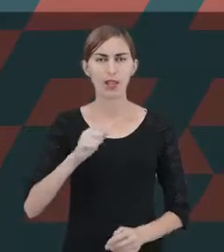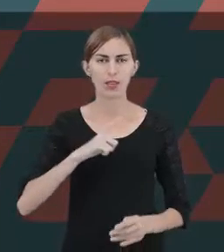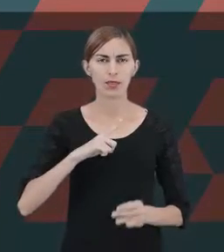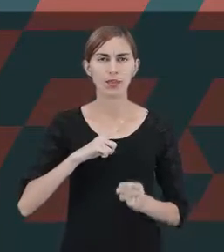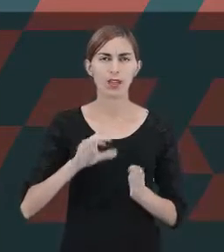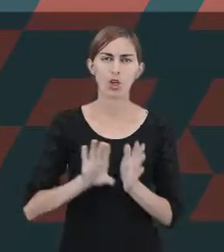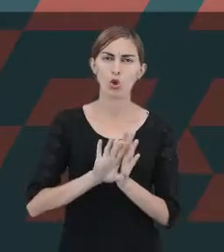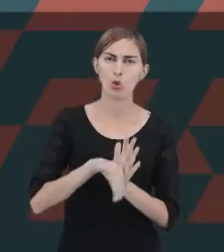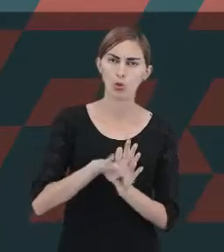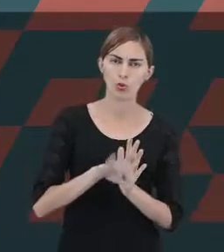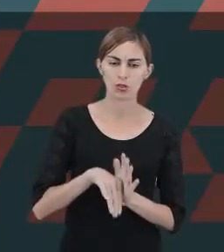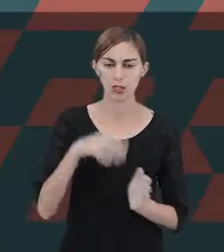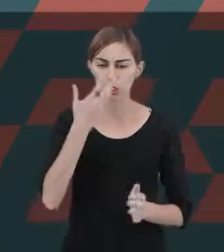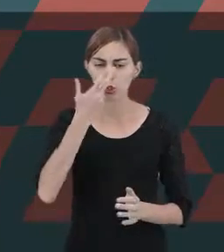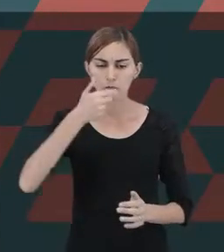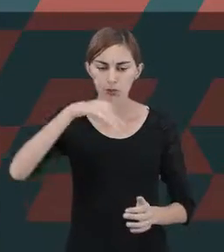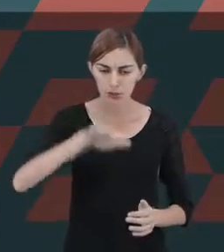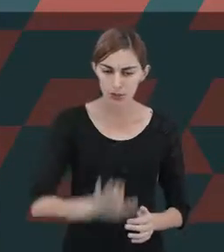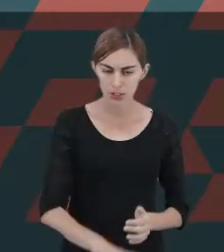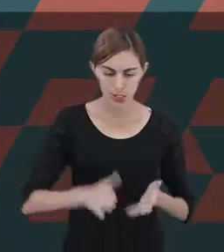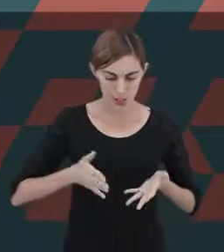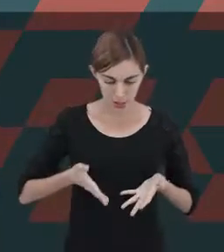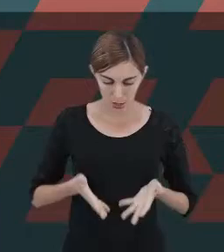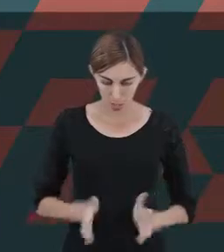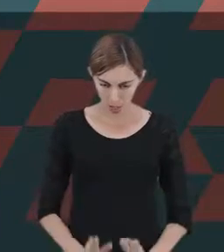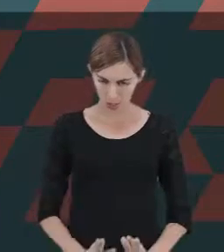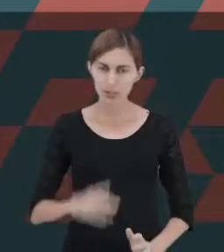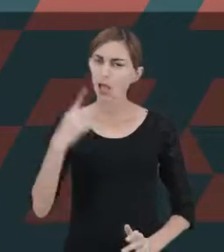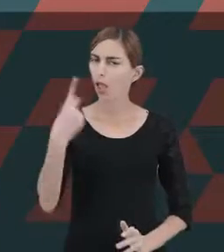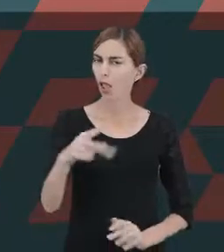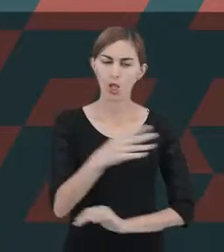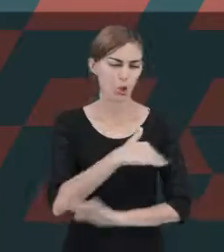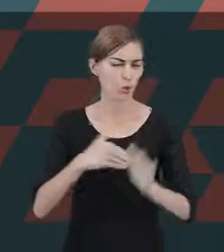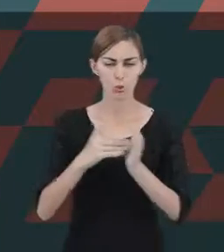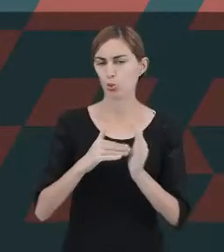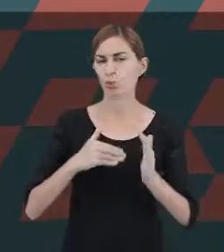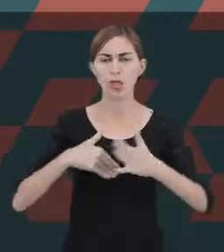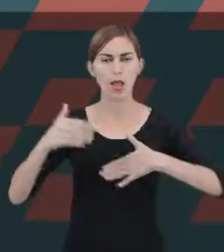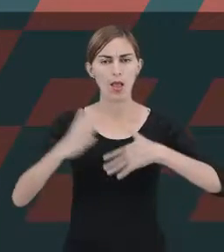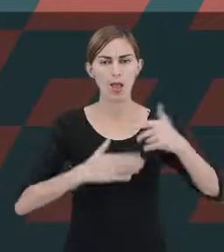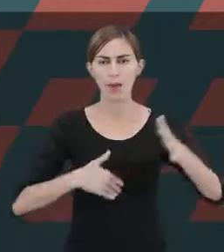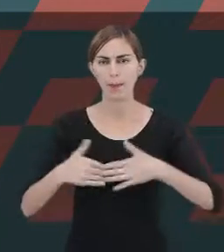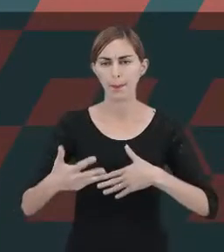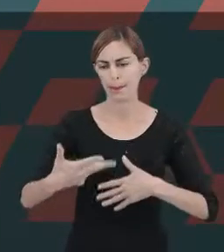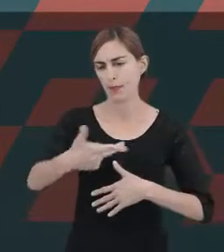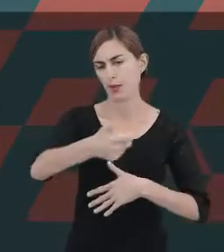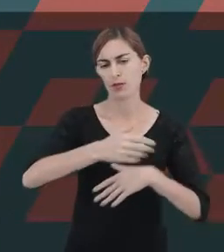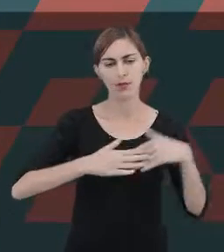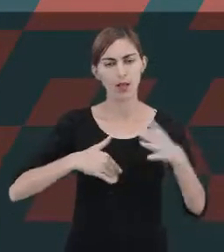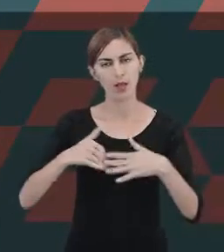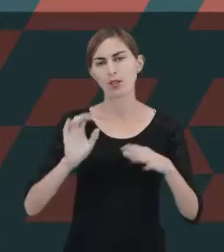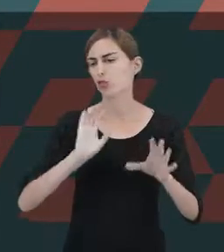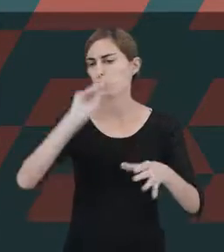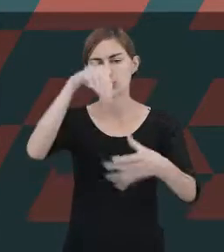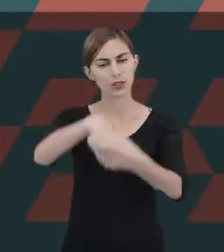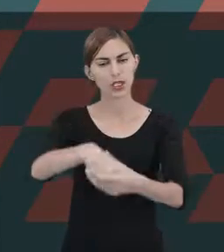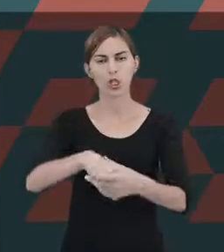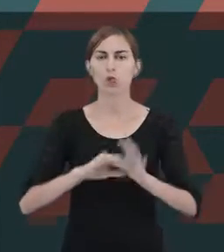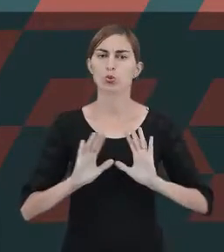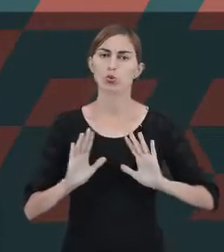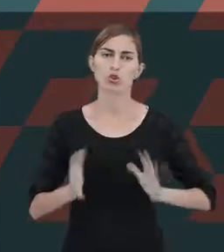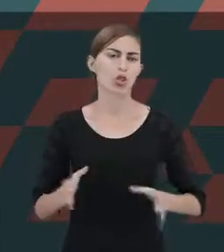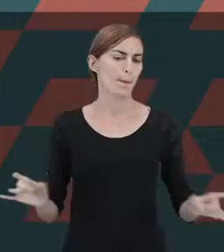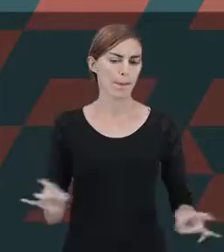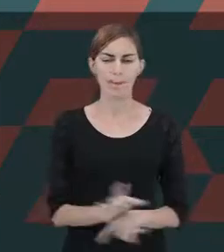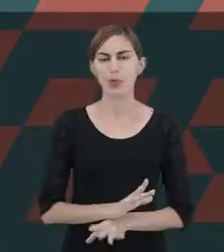que a criança nascia e com ela todas as suas habilidades e potencialidades já vinham adquiridas de forma